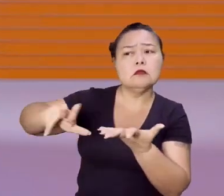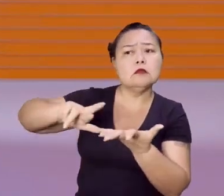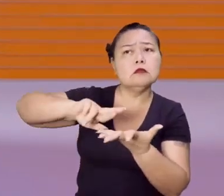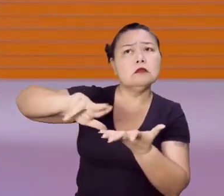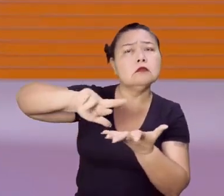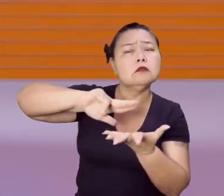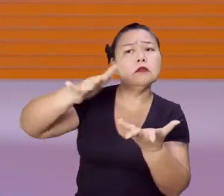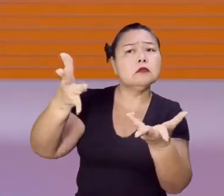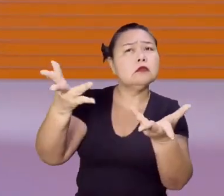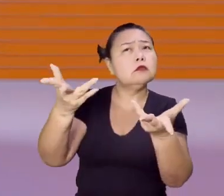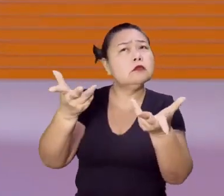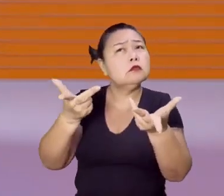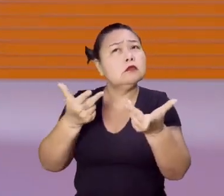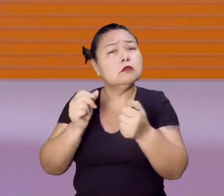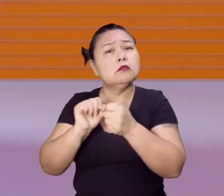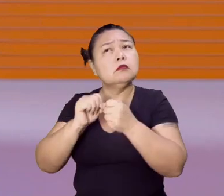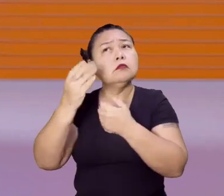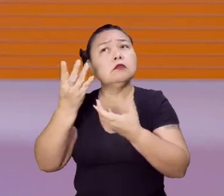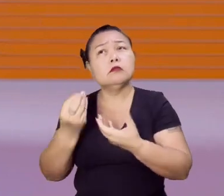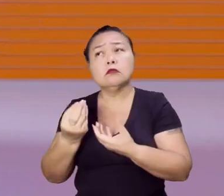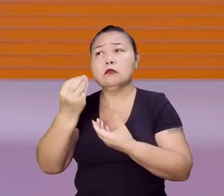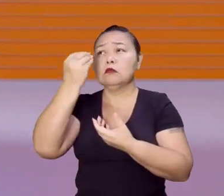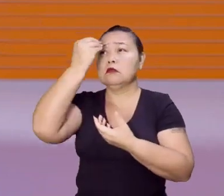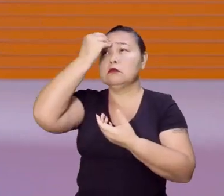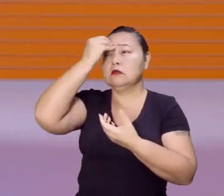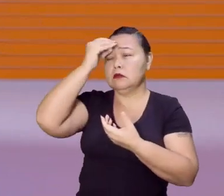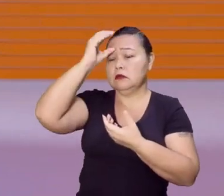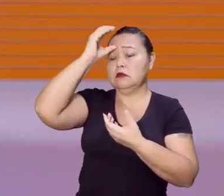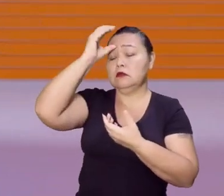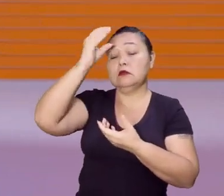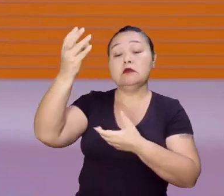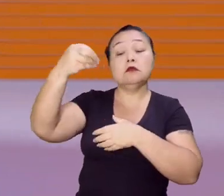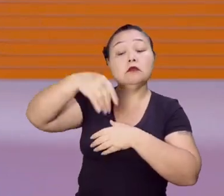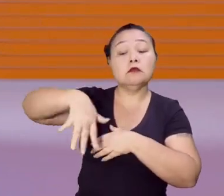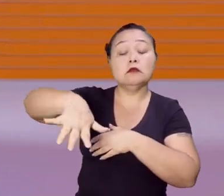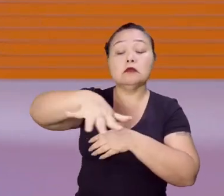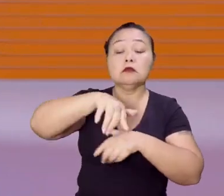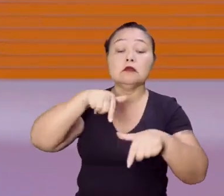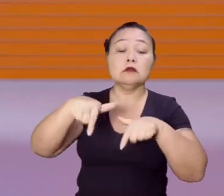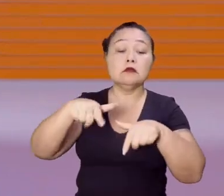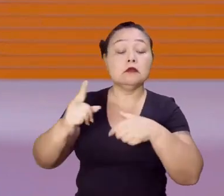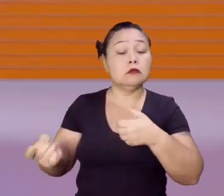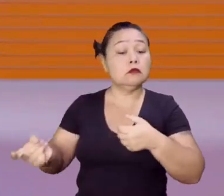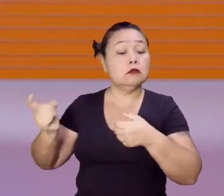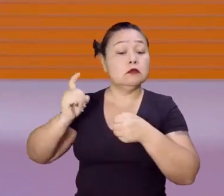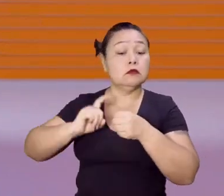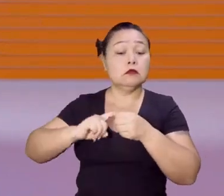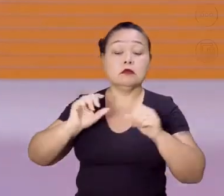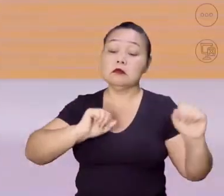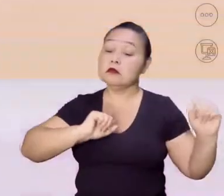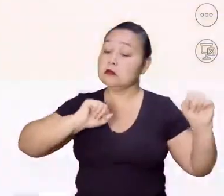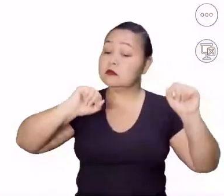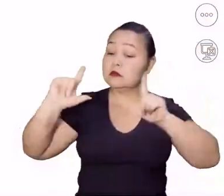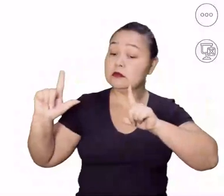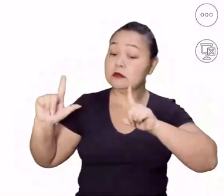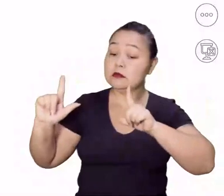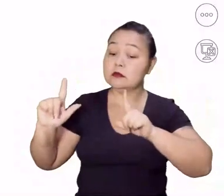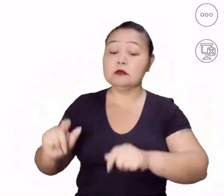habilidades, conhecimentos, que vai fazer diferença no mundo do trabalho. Então, voltando aqui para o nosso slide,